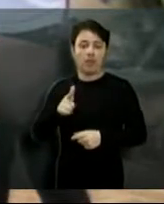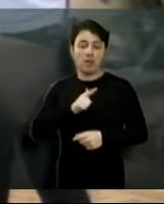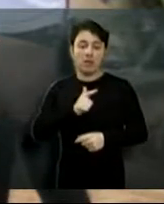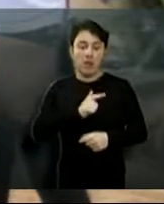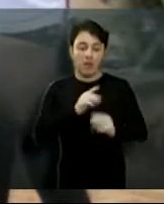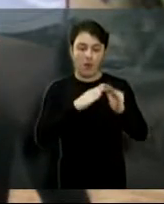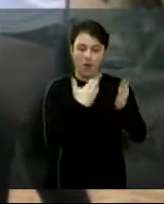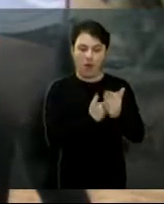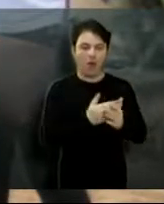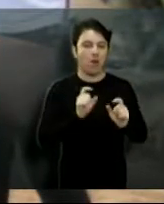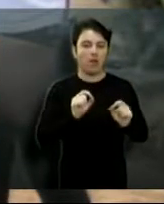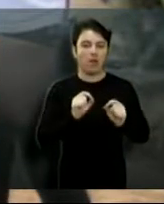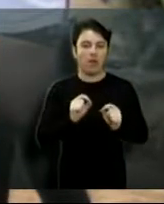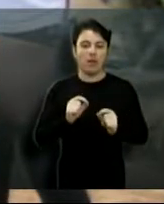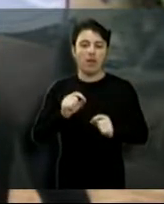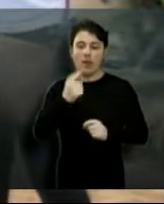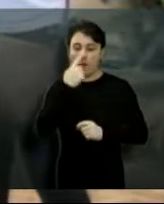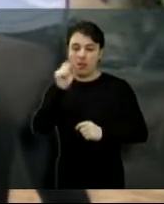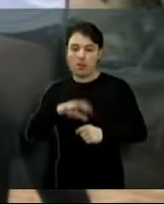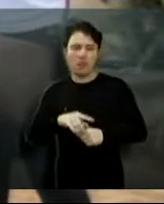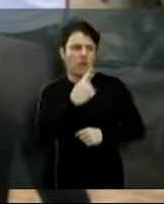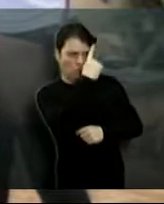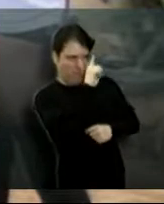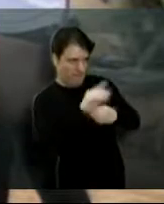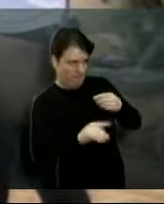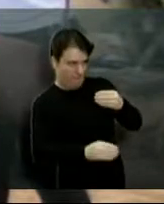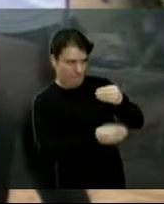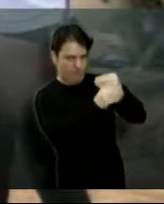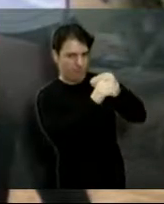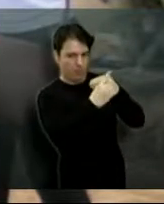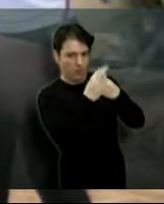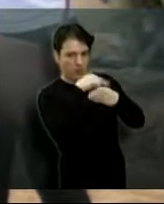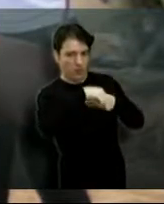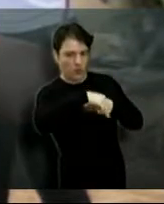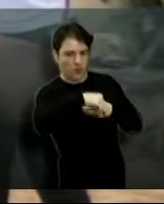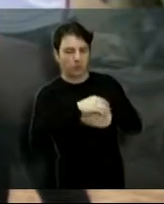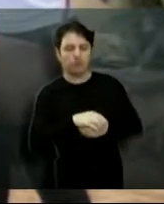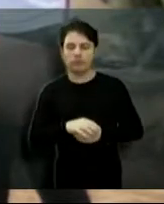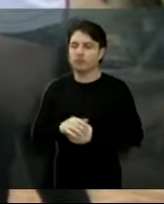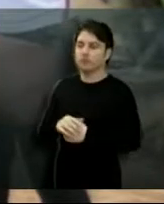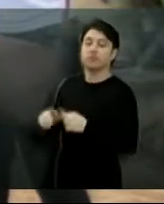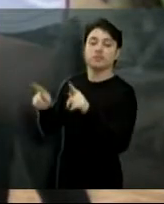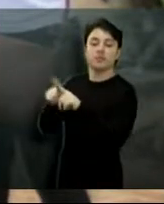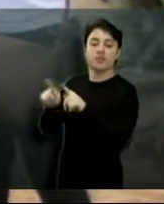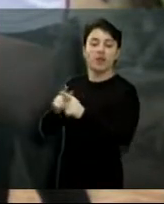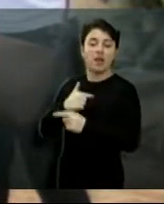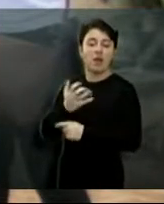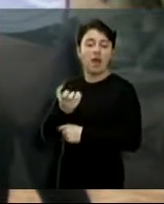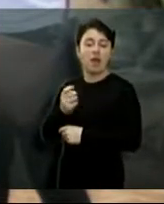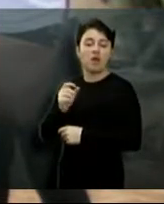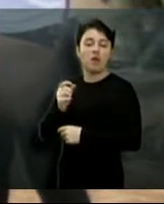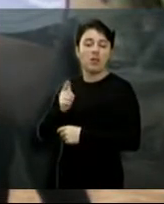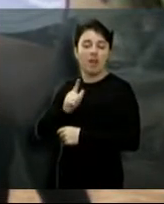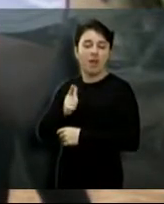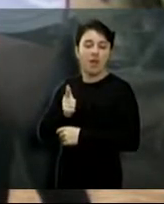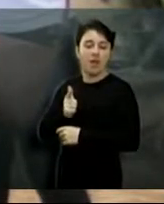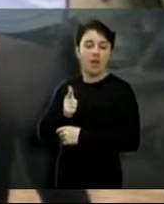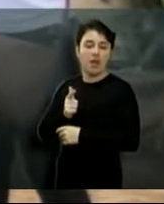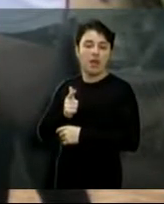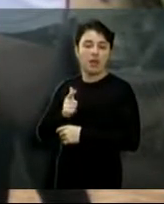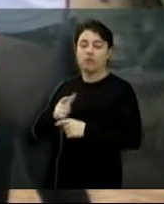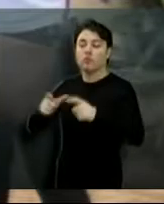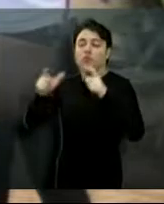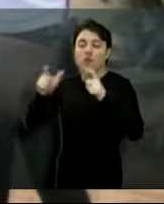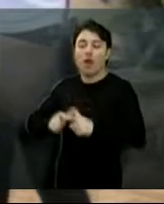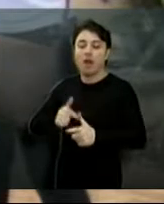próximo para o descarte de lixo. Mais um minuto, por favor, presidente. A senhorita tem direito? Quanto também indicação de instalação de mais